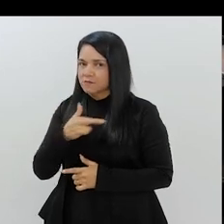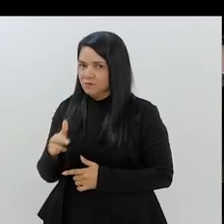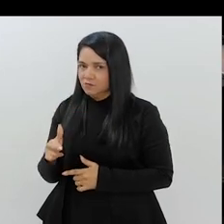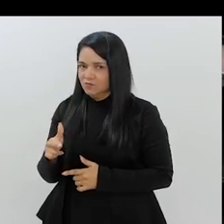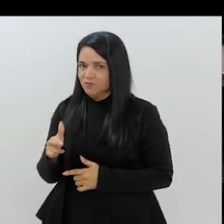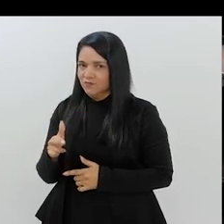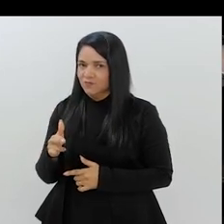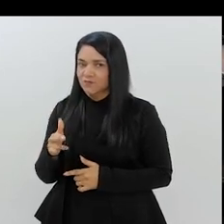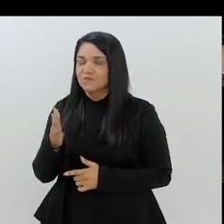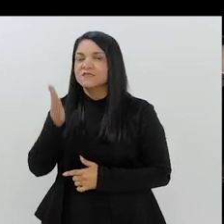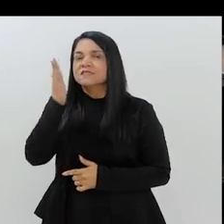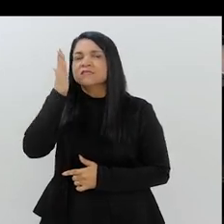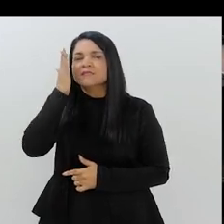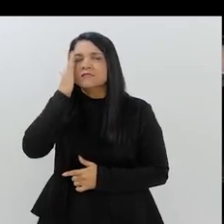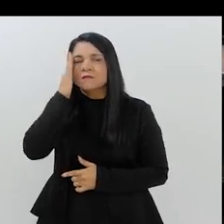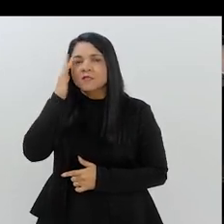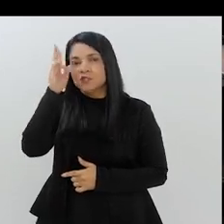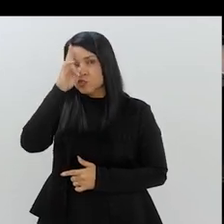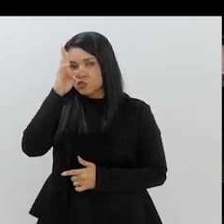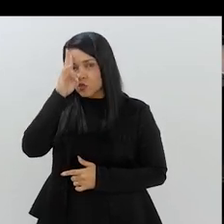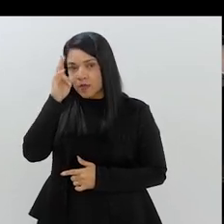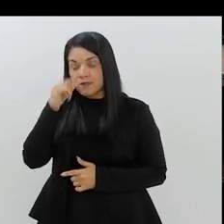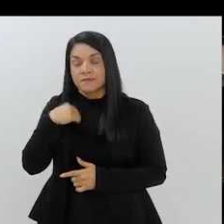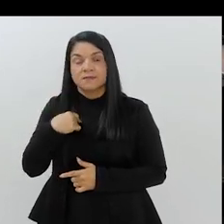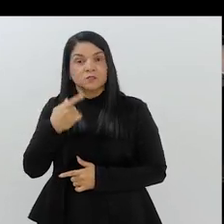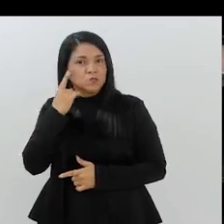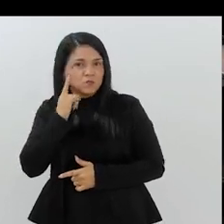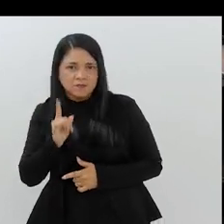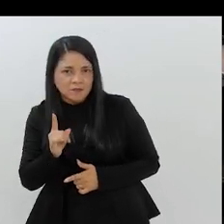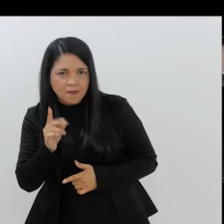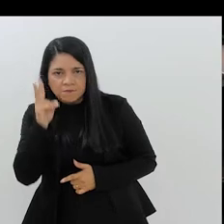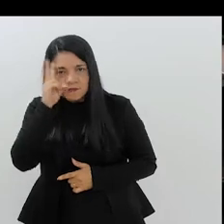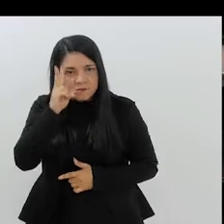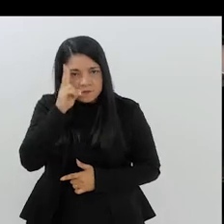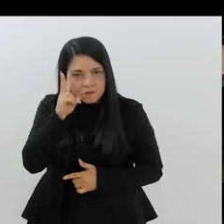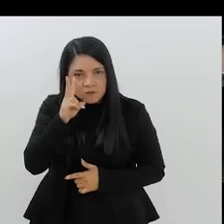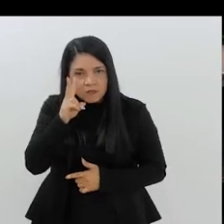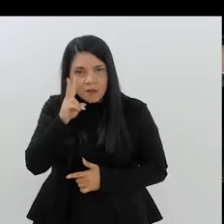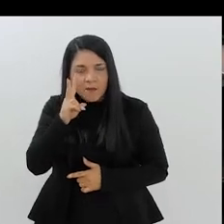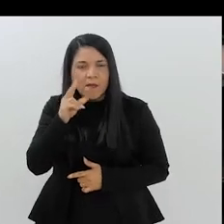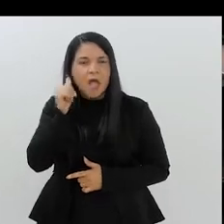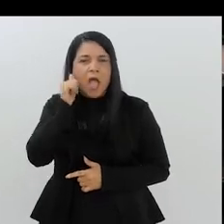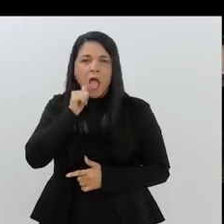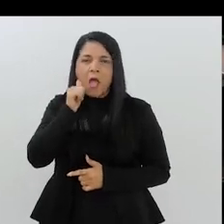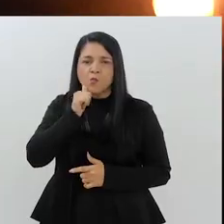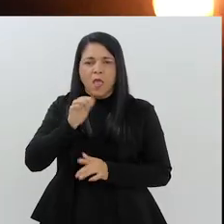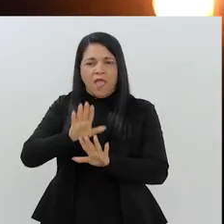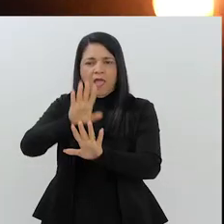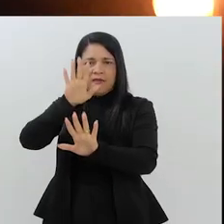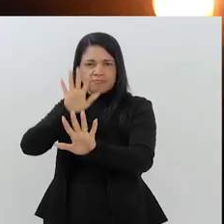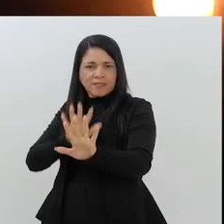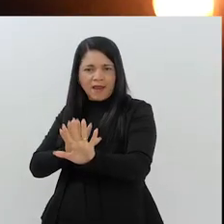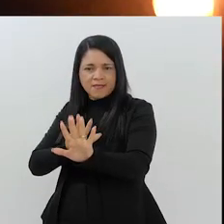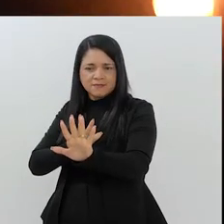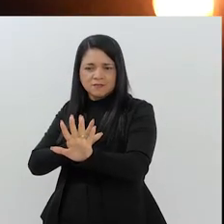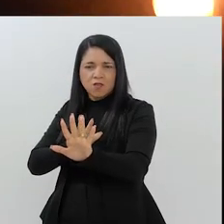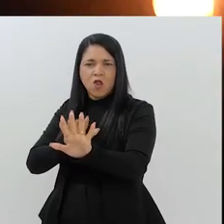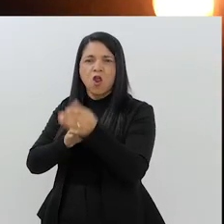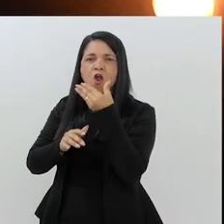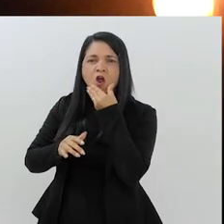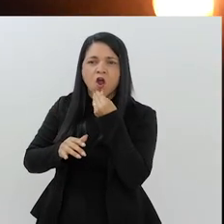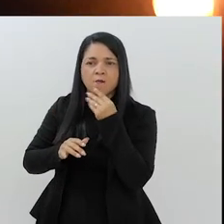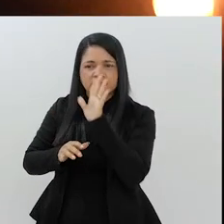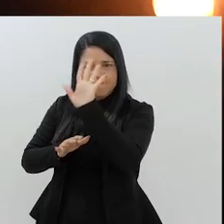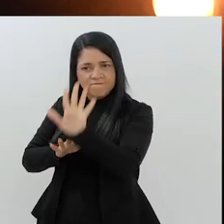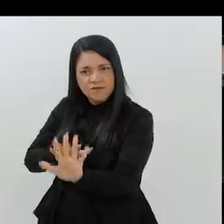conhece, é o que eu digo, tem que conhecer, saber da história. Se ela não sabe, ah, não, eles botam a mulher lá